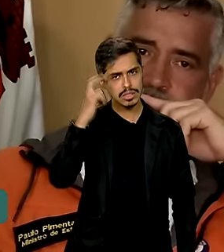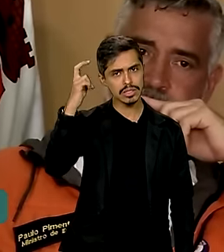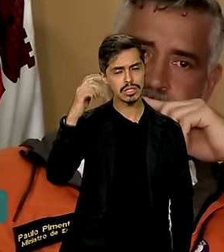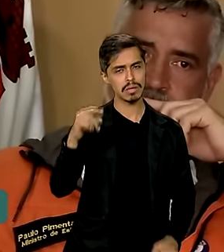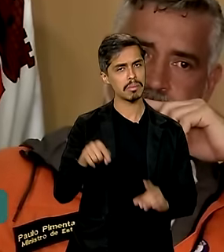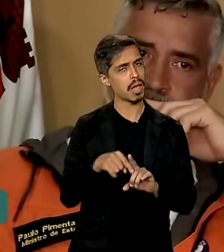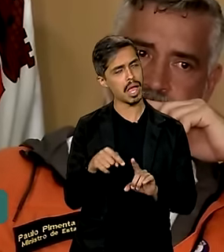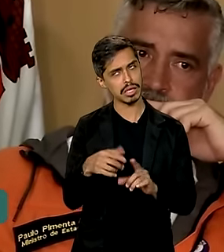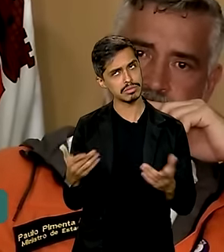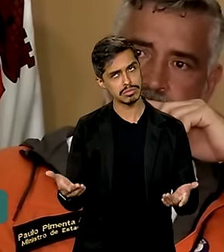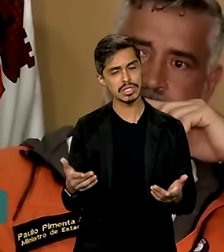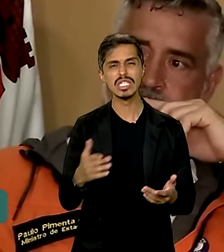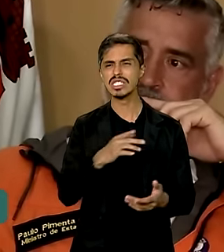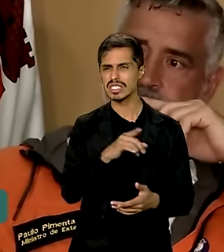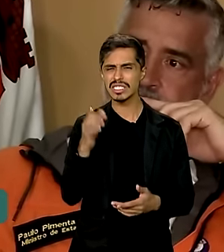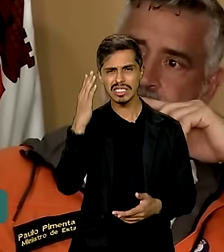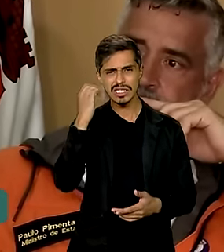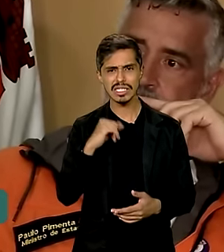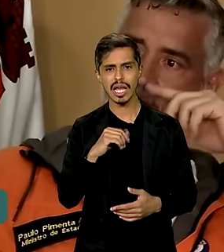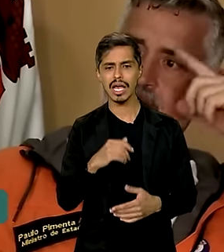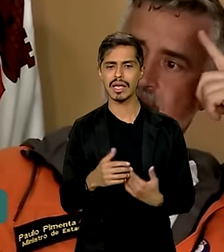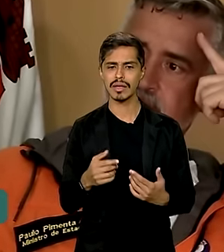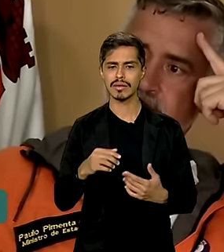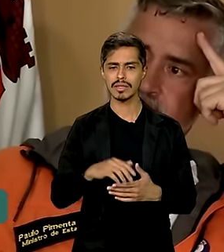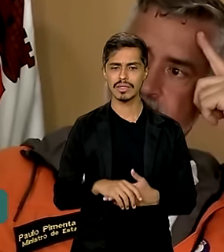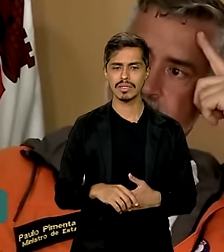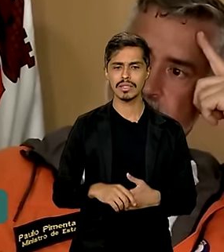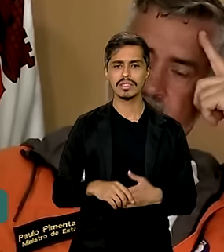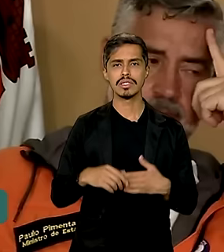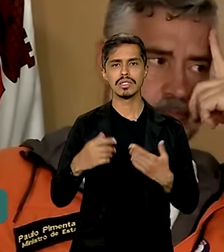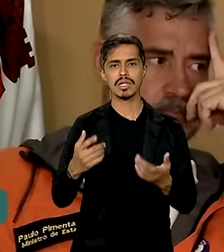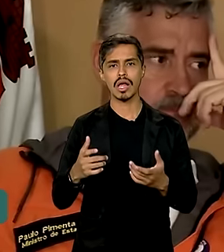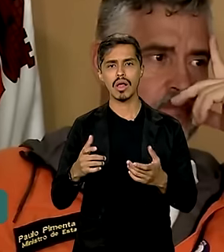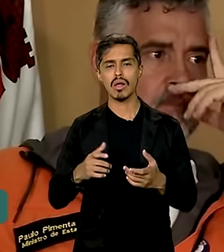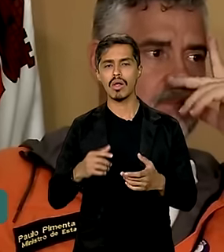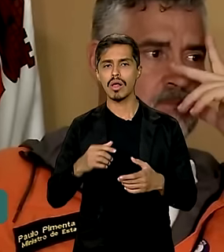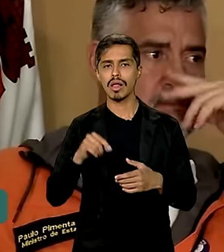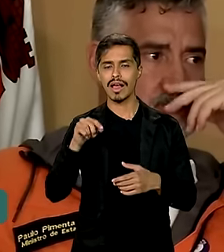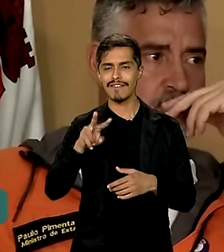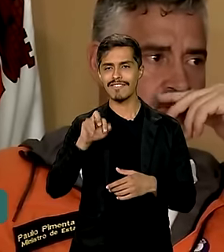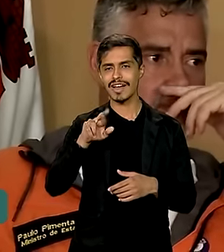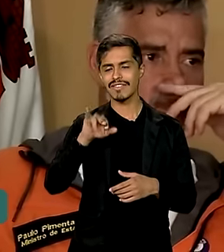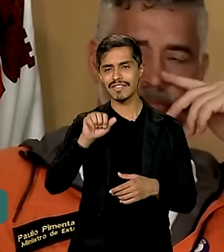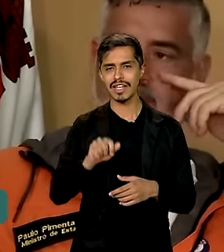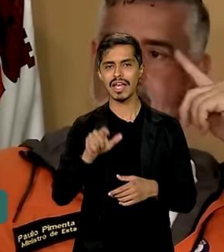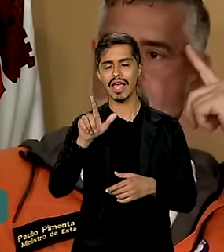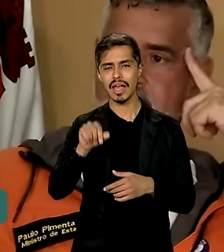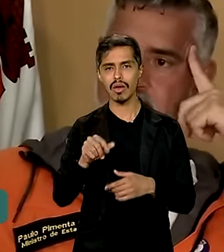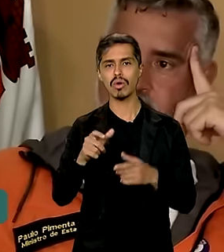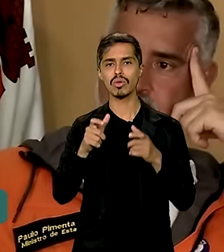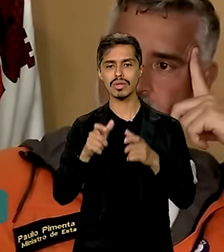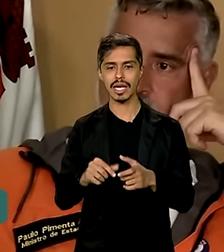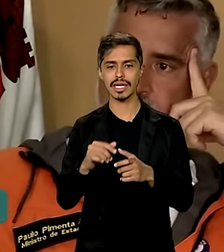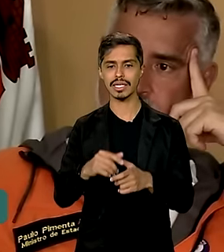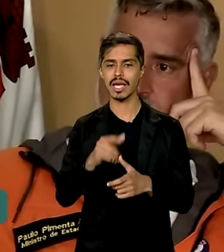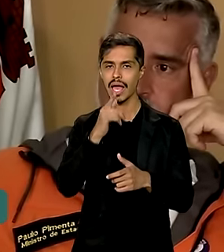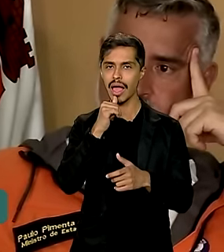média sabe que a várzea é o local do escoamento do excesso de água de um rio.